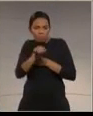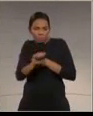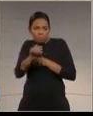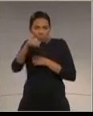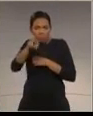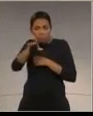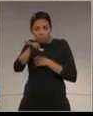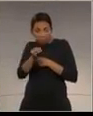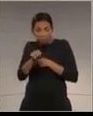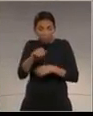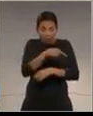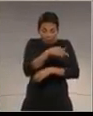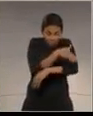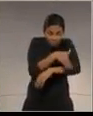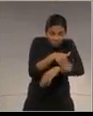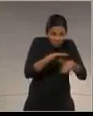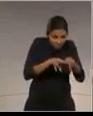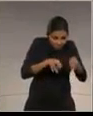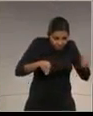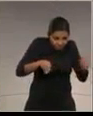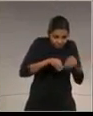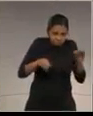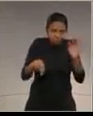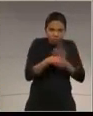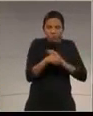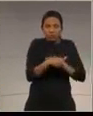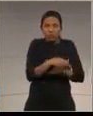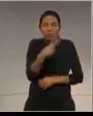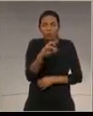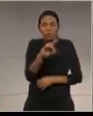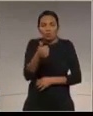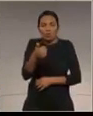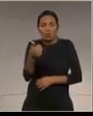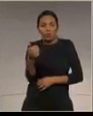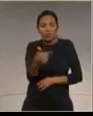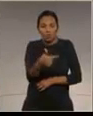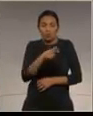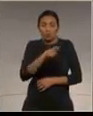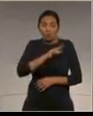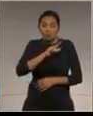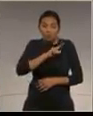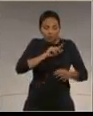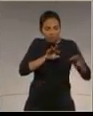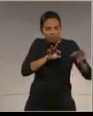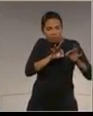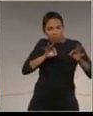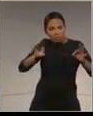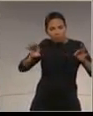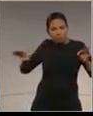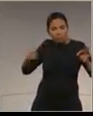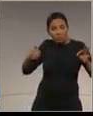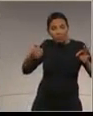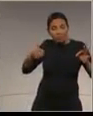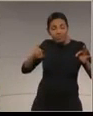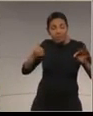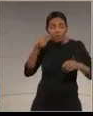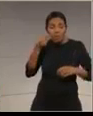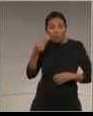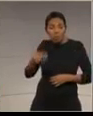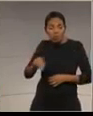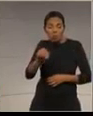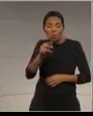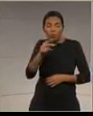de 9 de dezembro de 2012, contendo uma área de 10.853